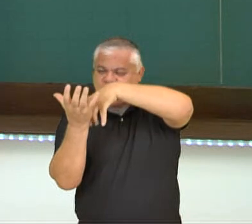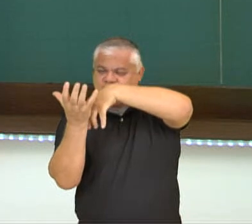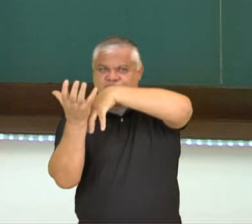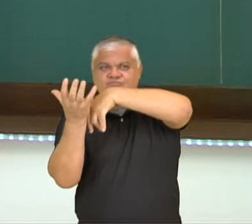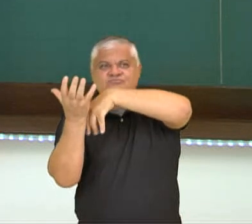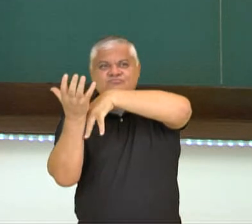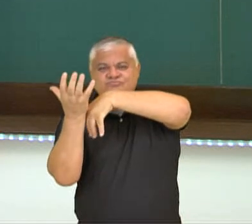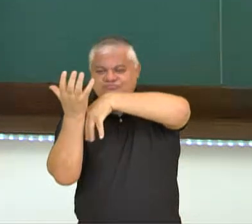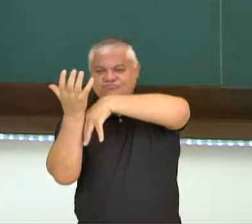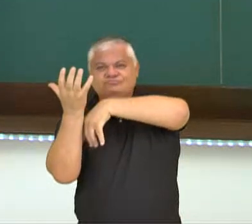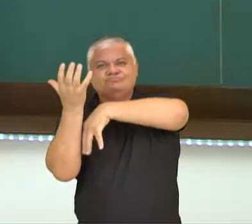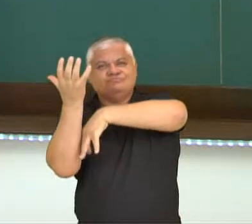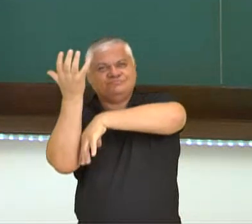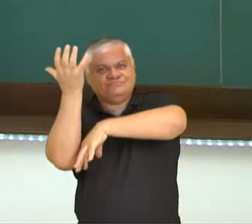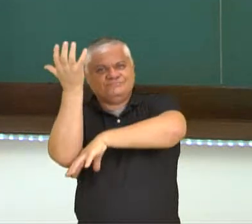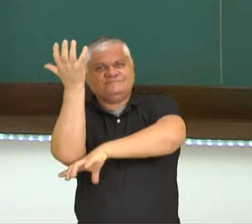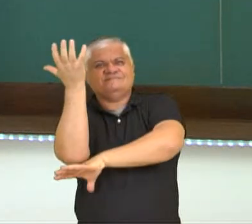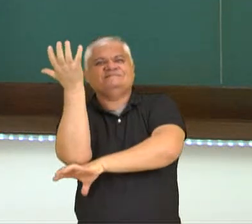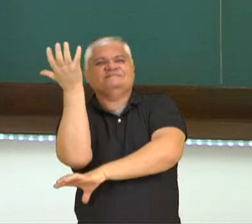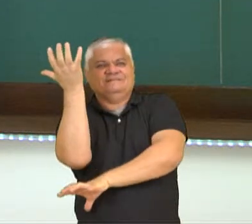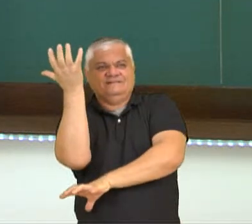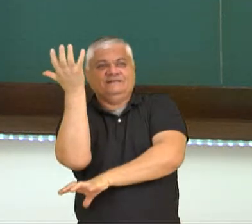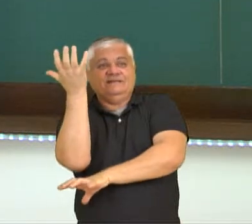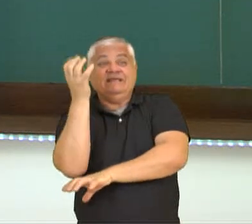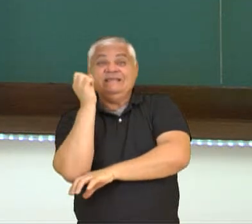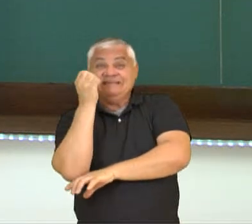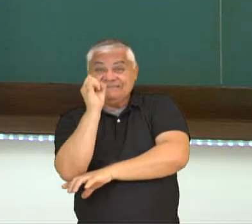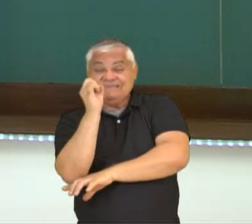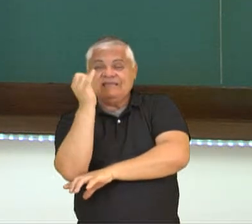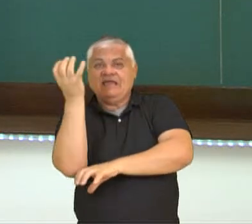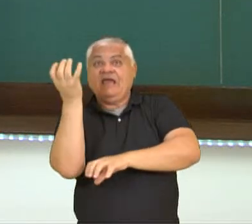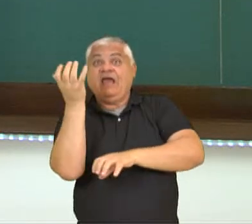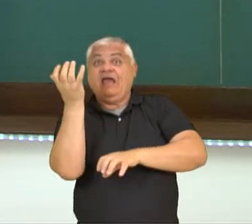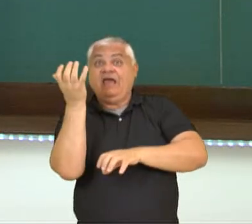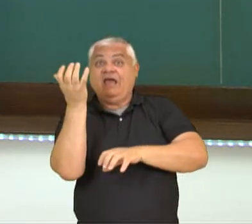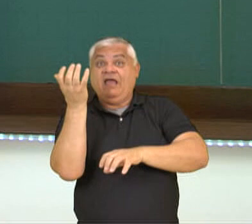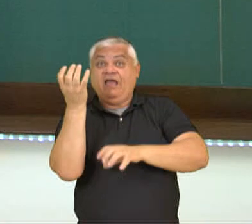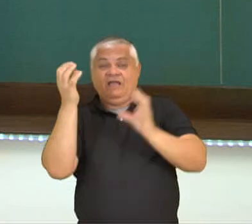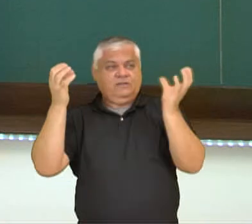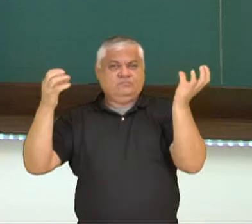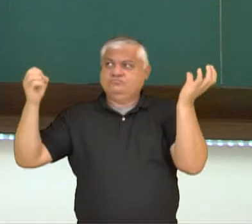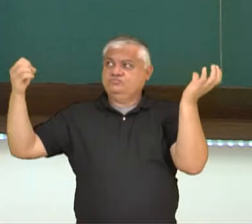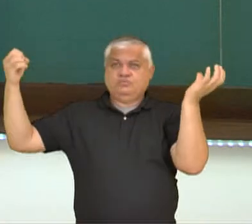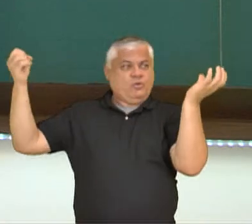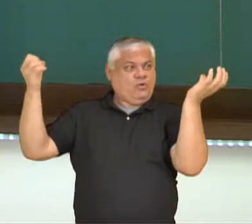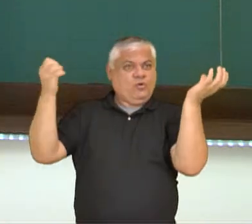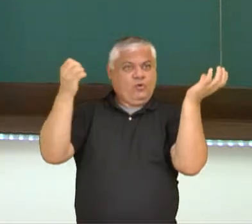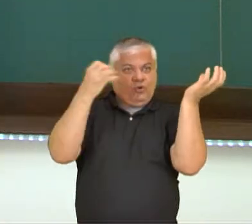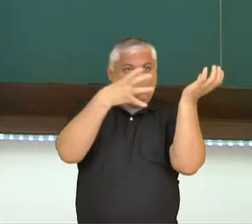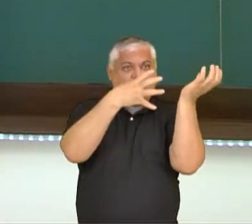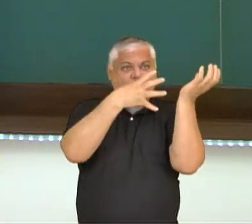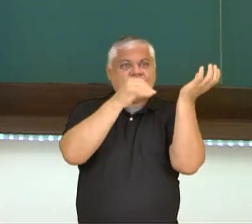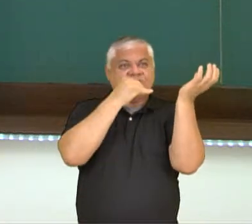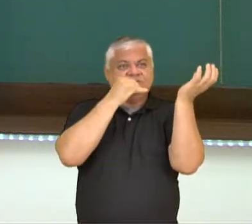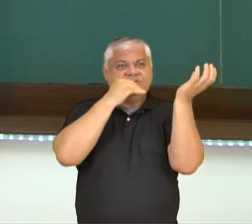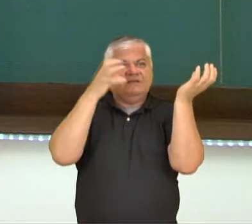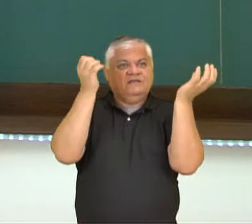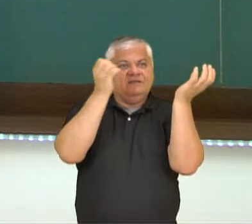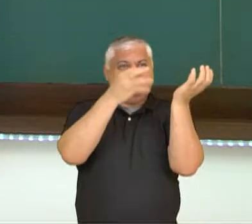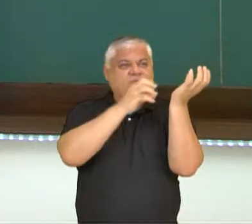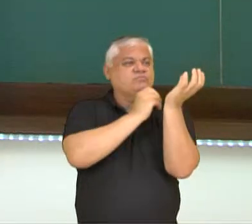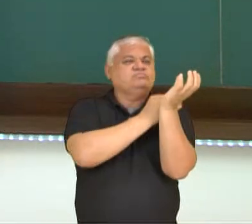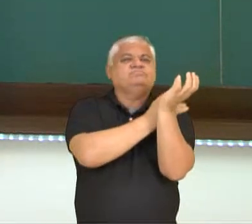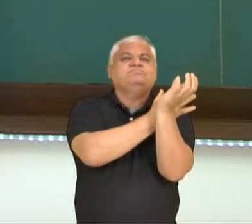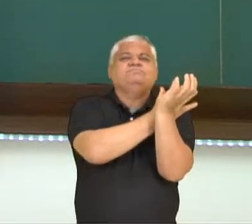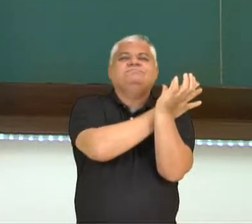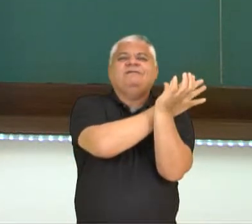tronco, se difundindo nas raízes. Se a luz chegar do lado direito, a auxina vai ser produzida maior do lado esquerdo,